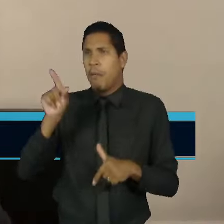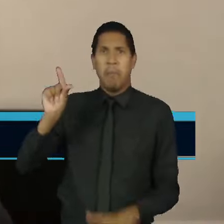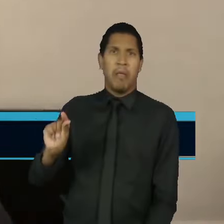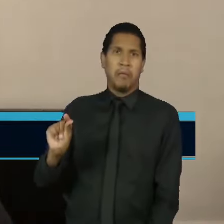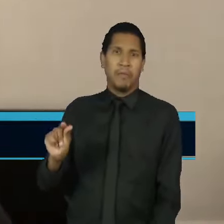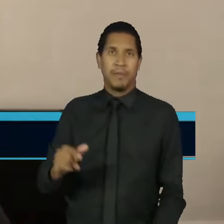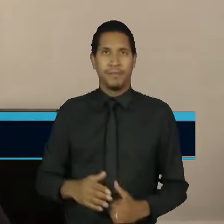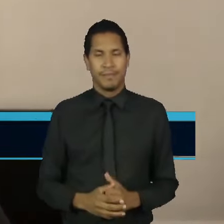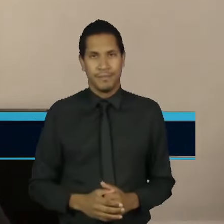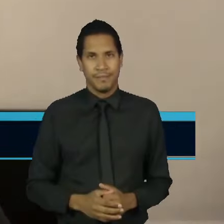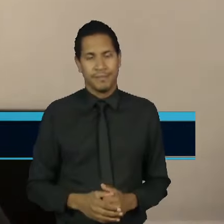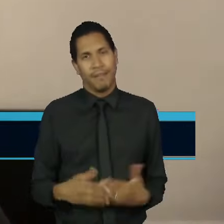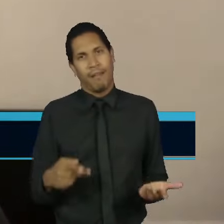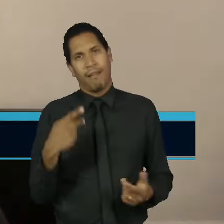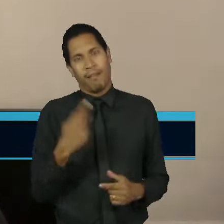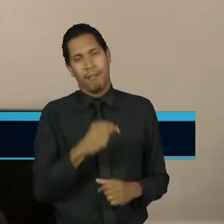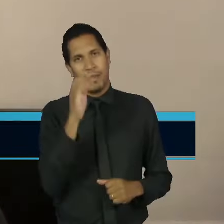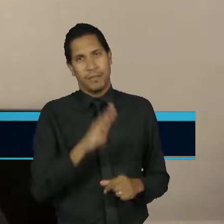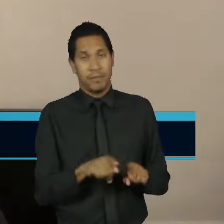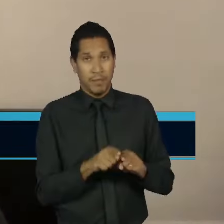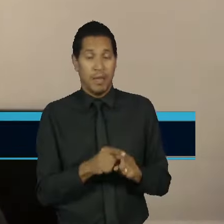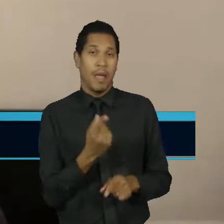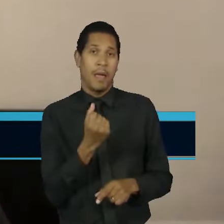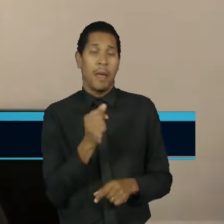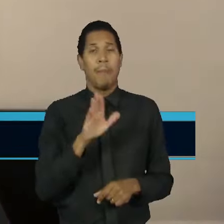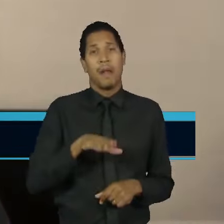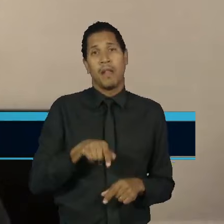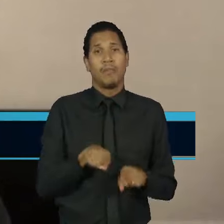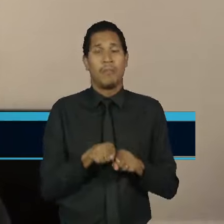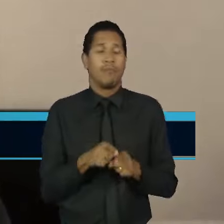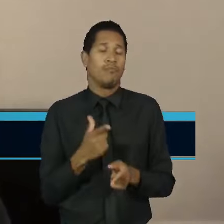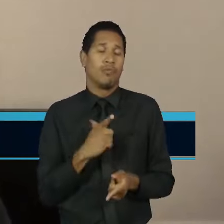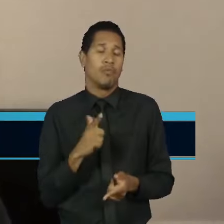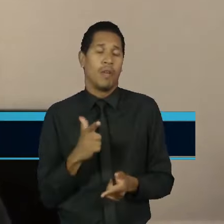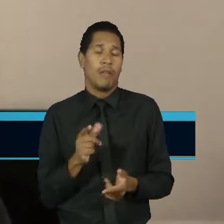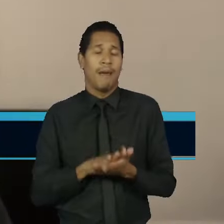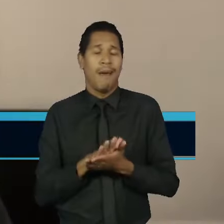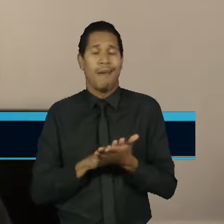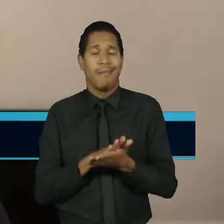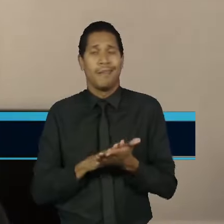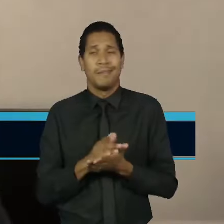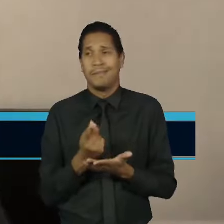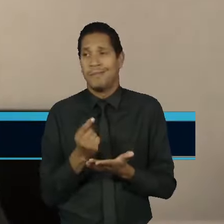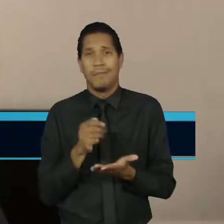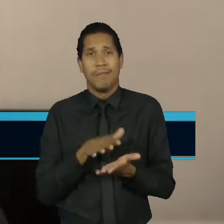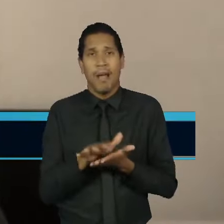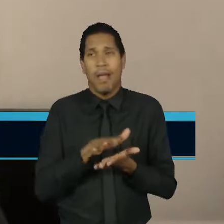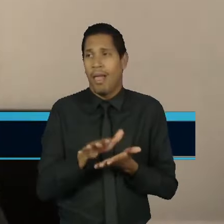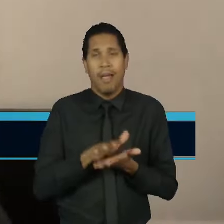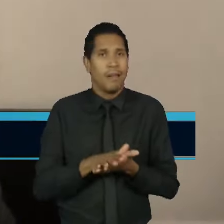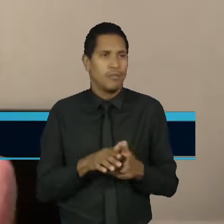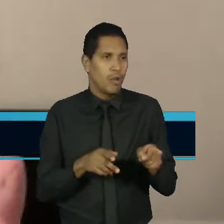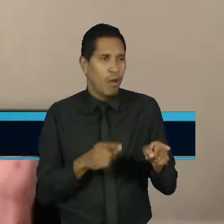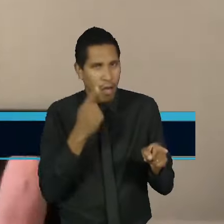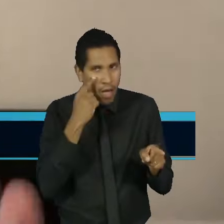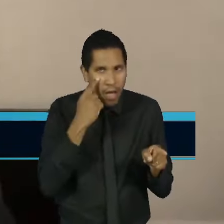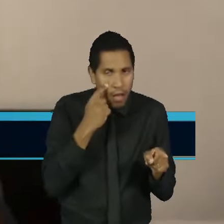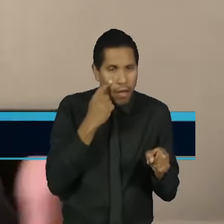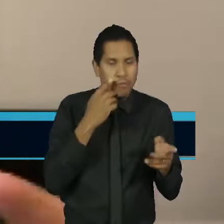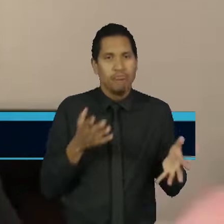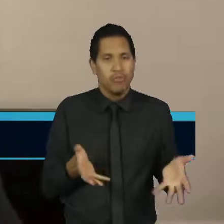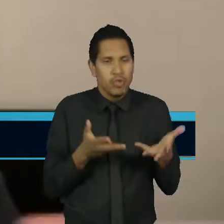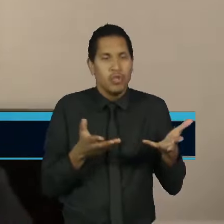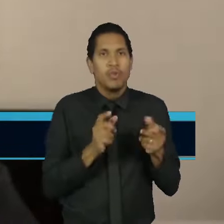é muito barata e a maioria dos casos não tem custo nenhum. Isso acaba gerando um estímulo a essa litigiosidade, isso acaba